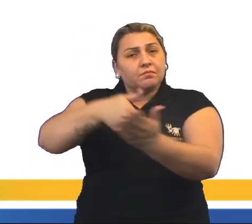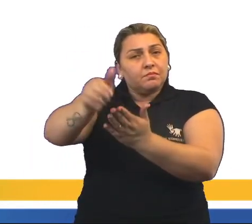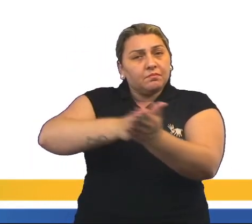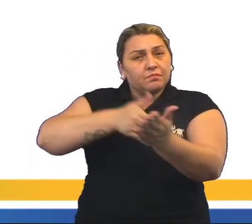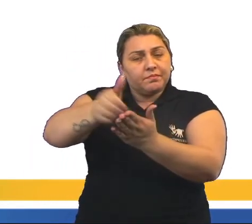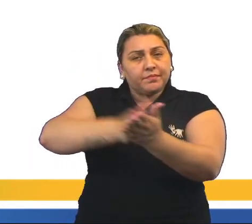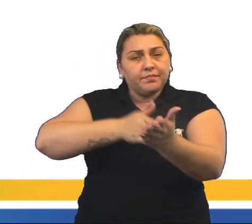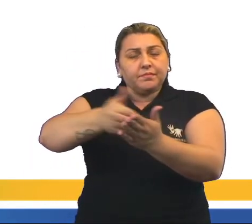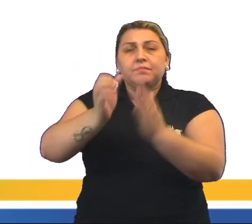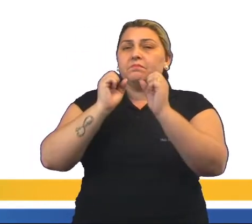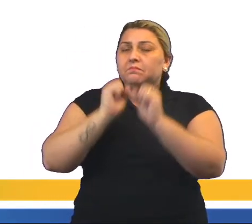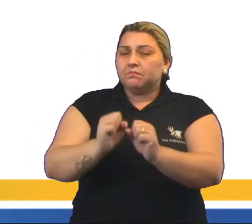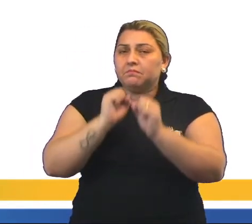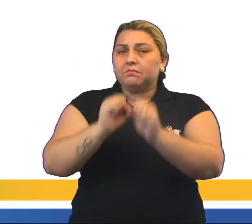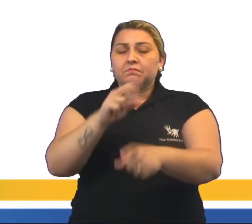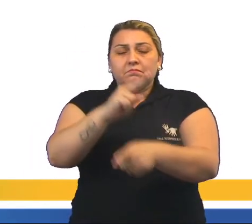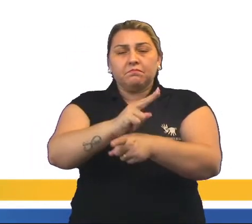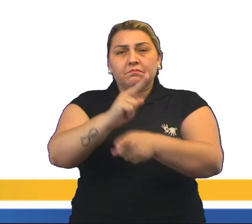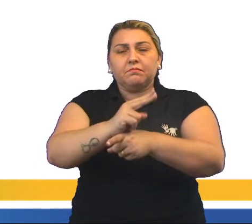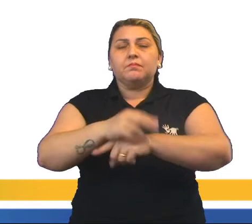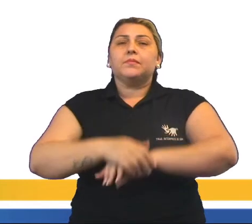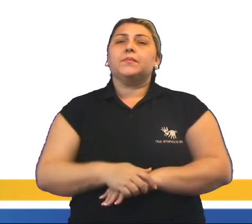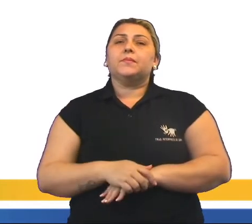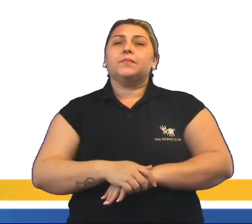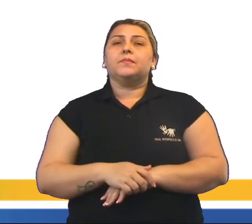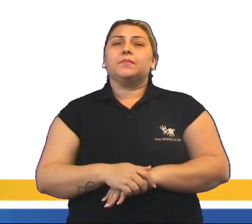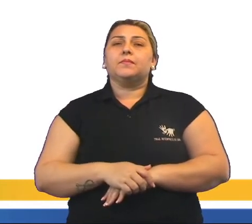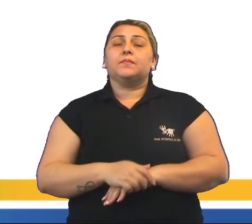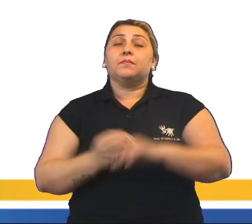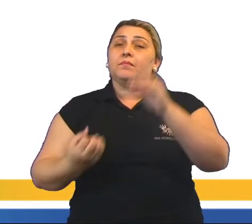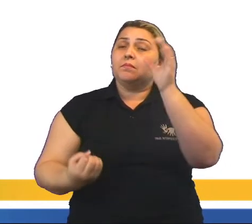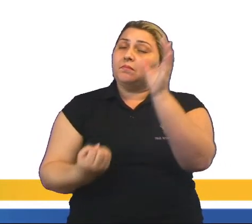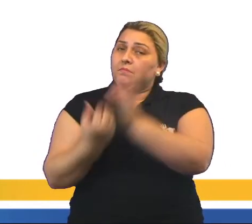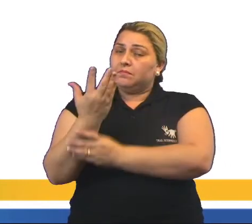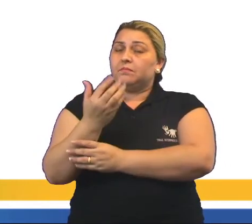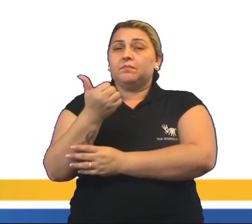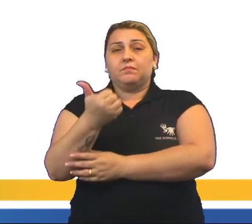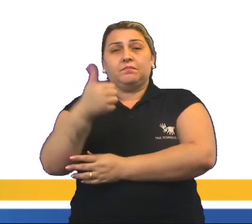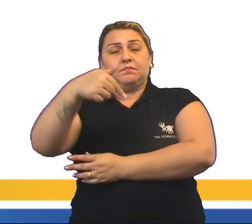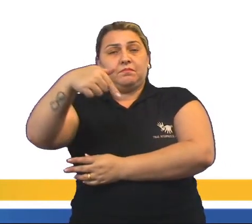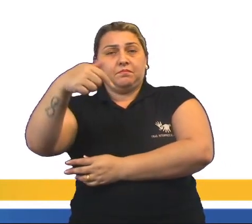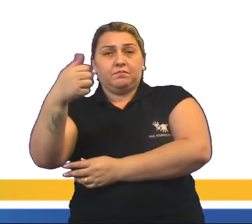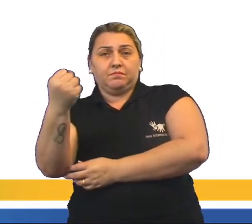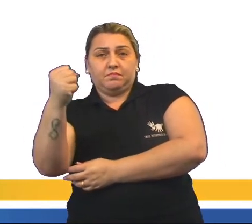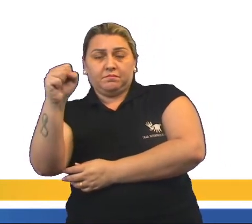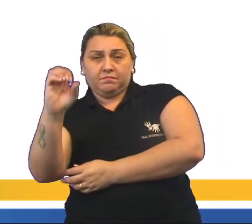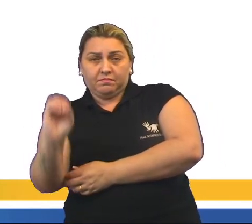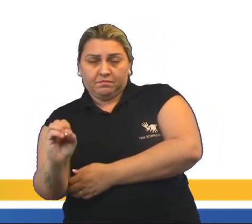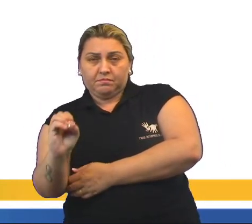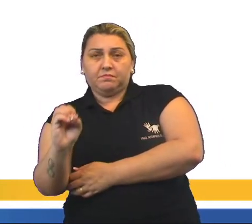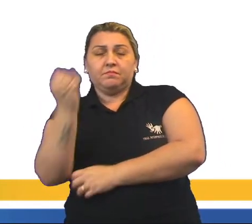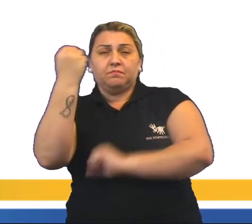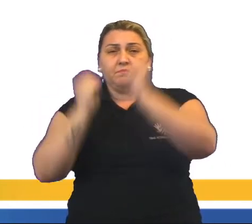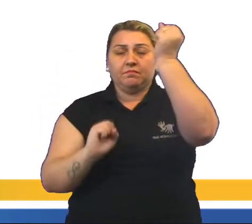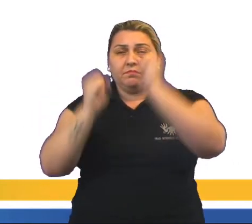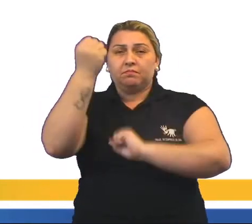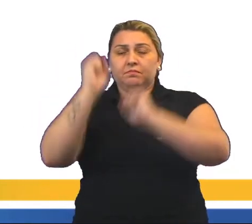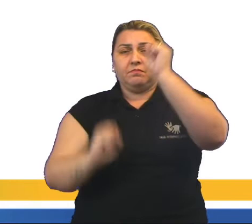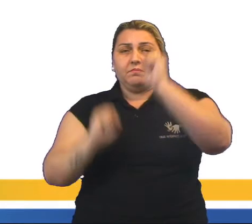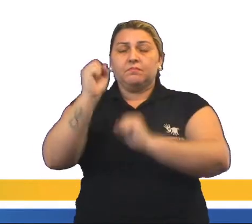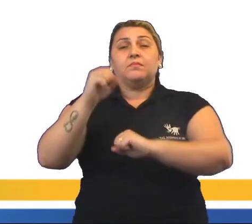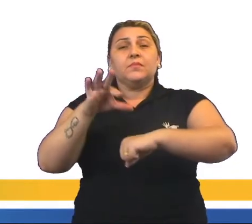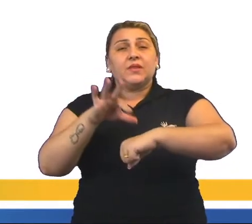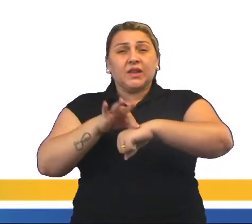assim ela podia ser conservada. E surge, então, em 1780, a indústria do charque, que